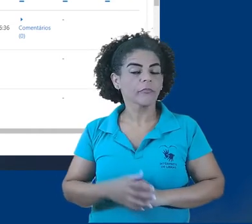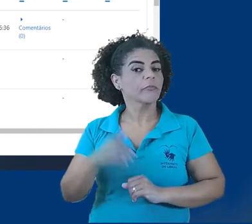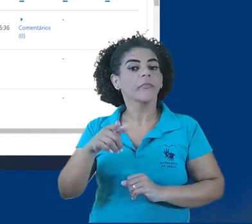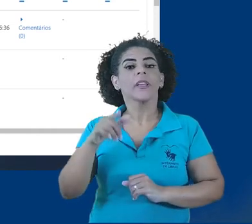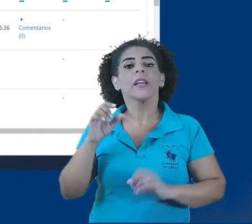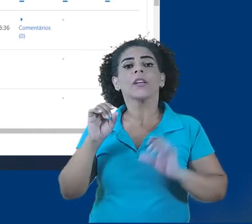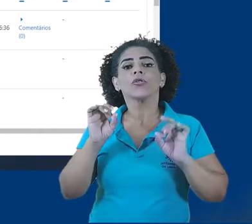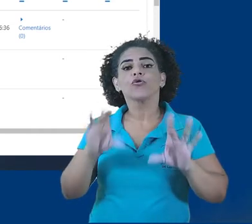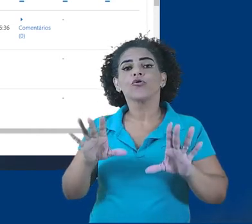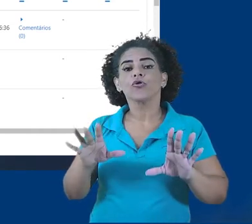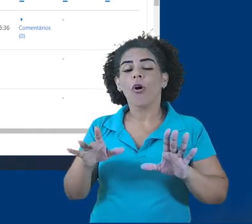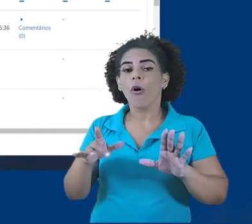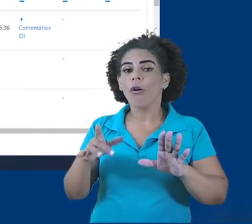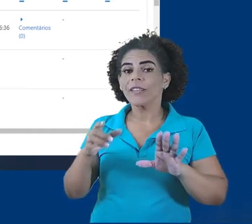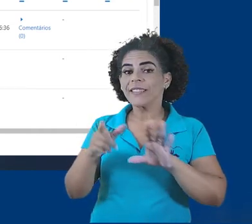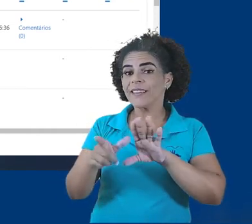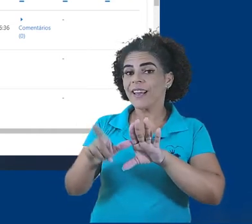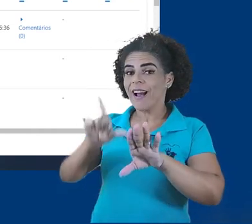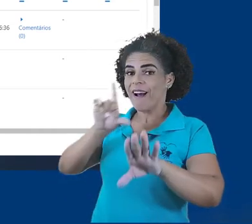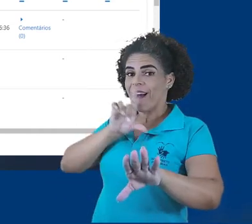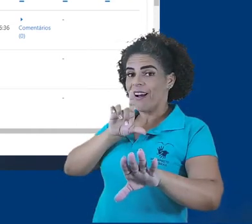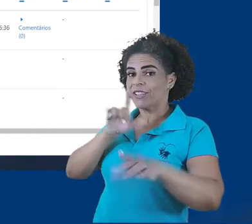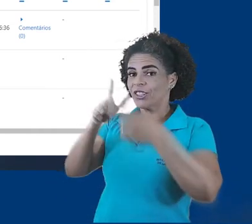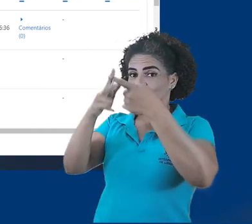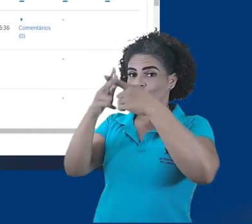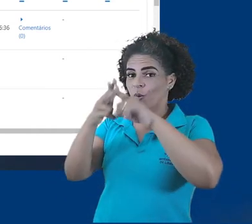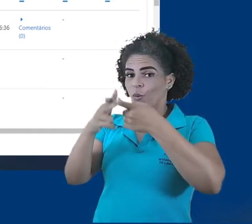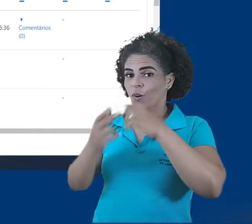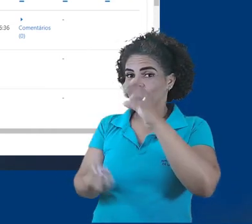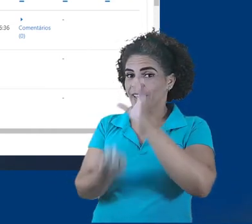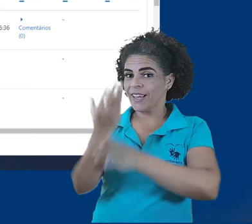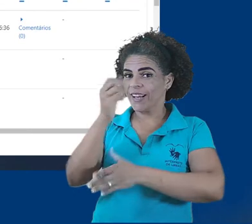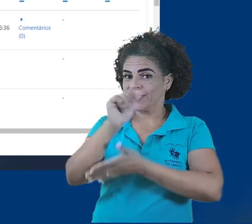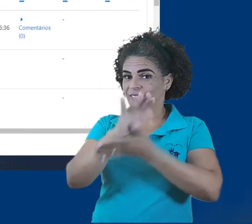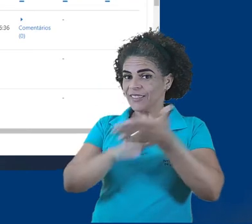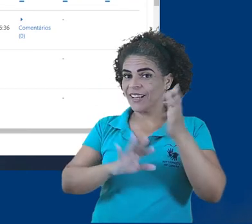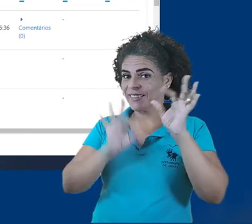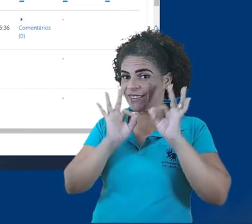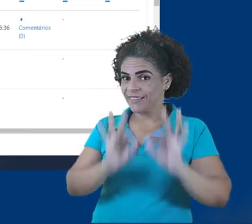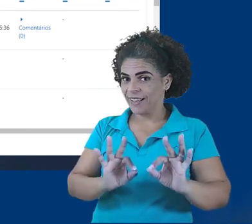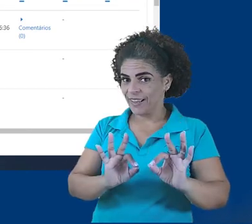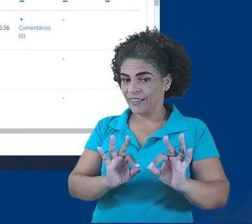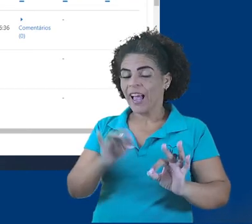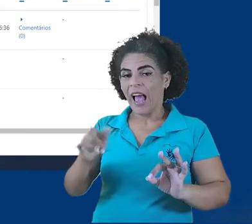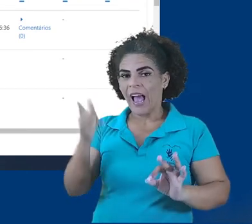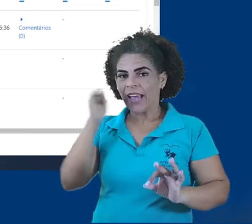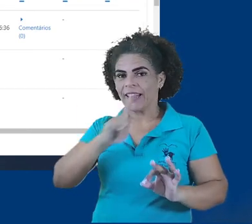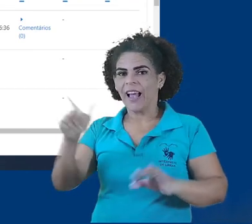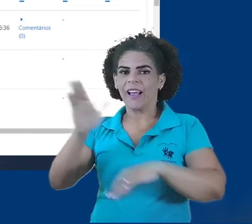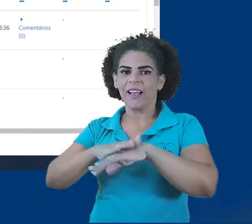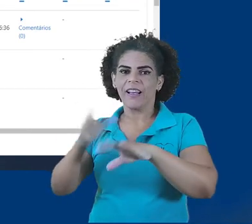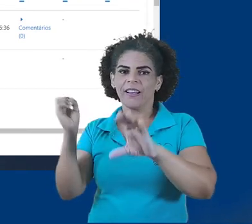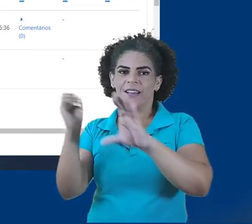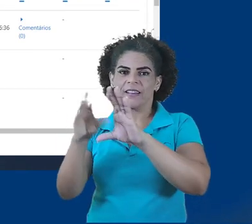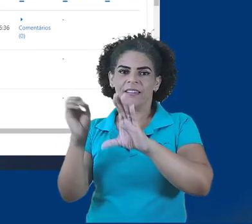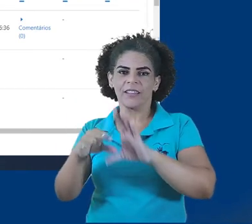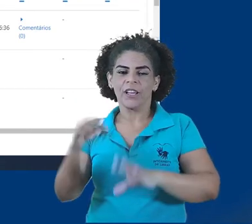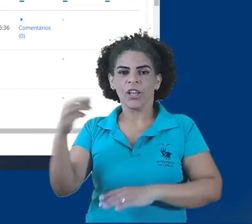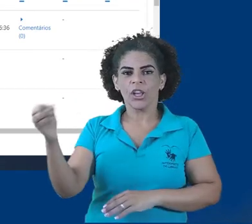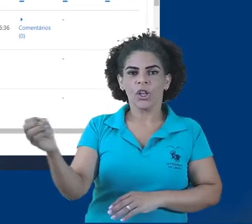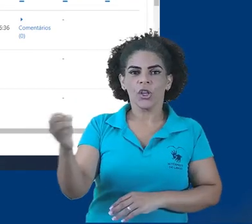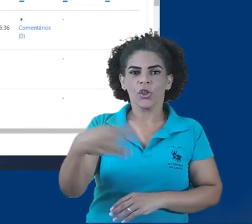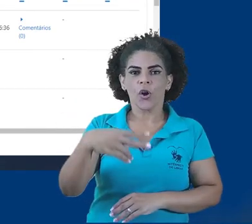se configuramos a tarefa corretamente, para permitir, vamos dizer assim, envios,